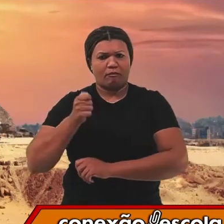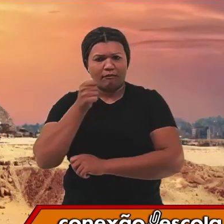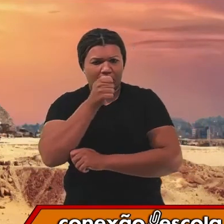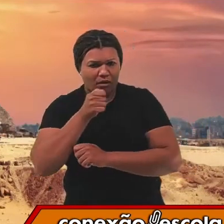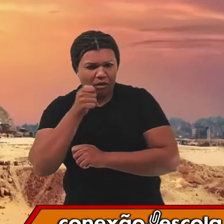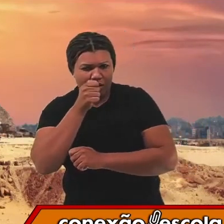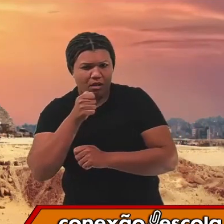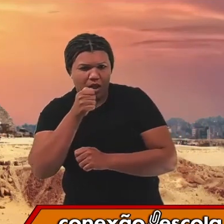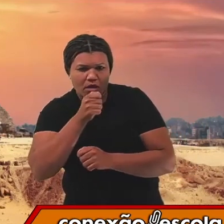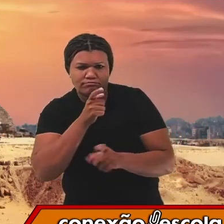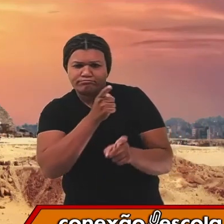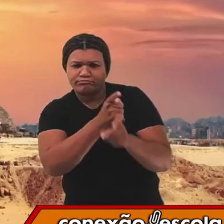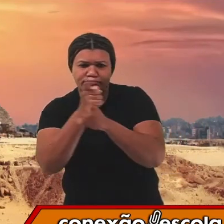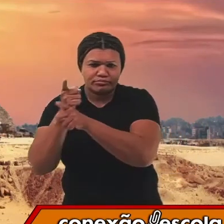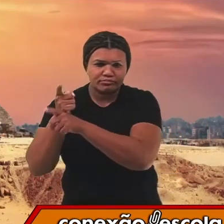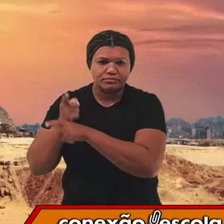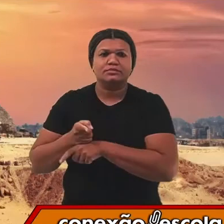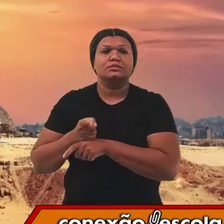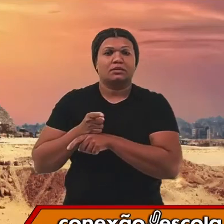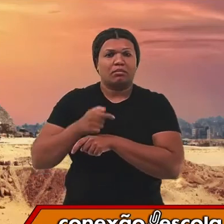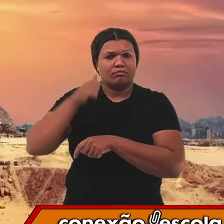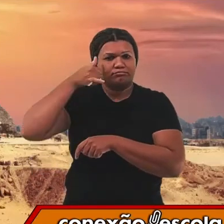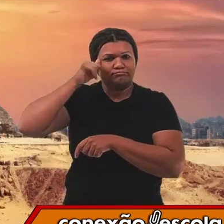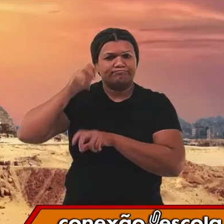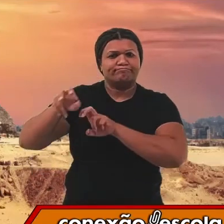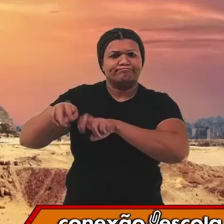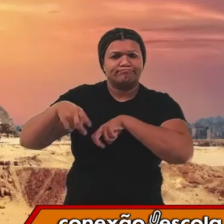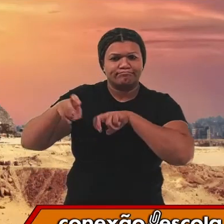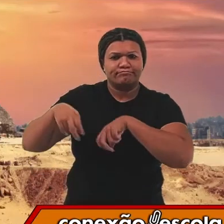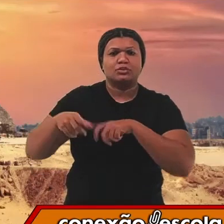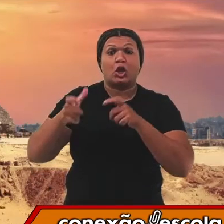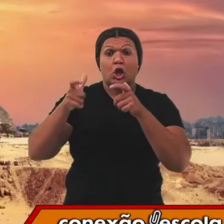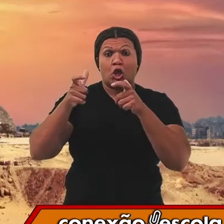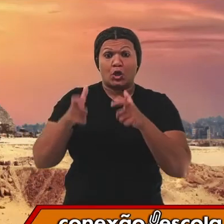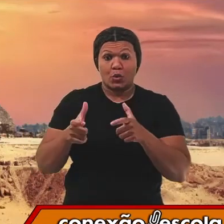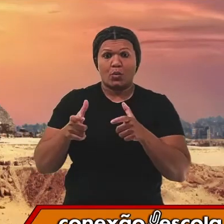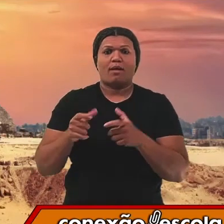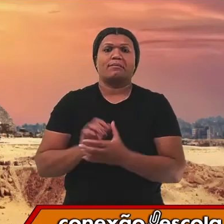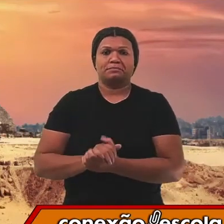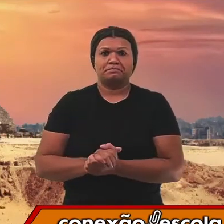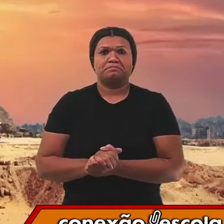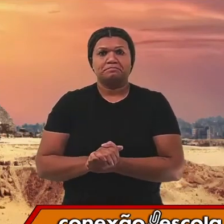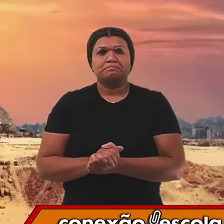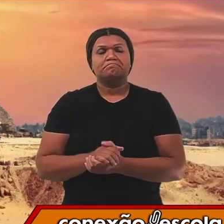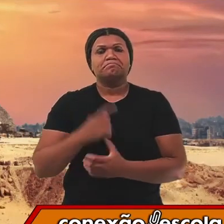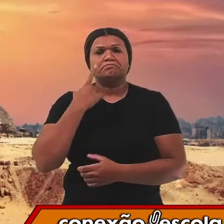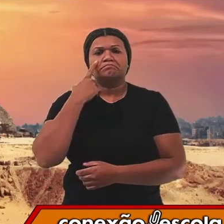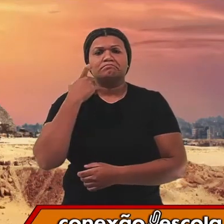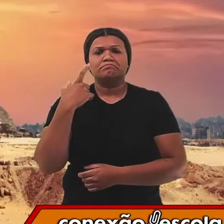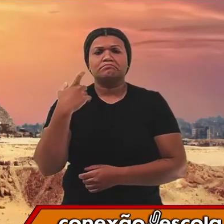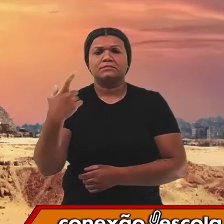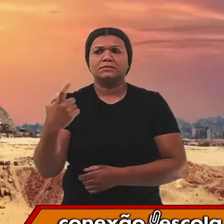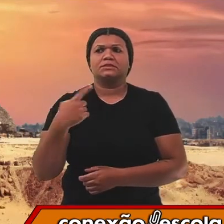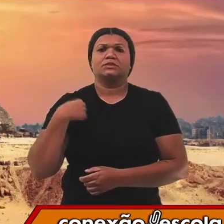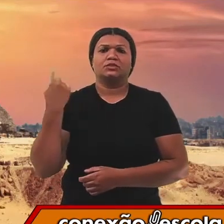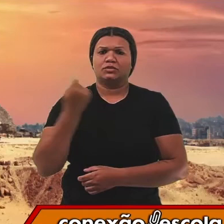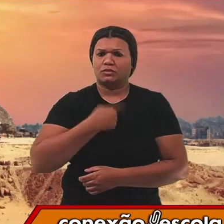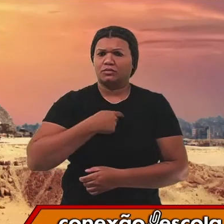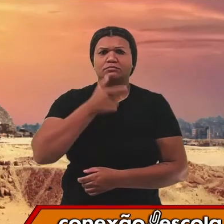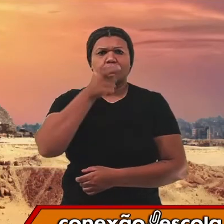Guidon no sítio arqueológico do Boqueirão da Pedra Furada. É interessante nós